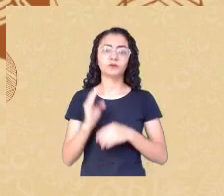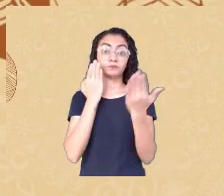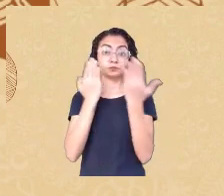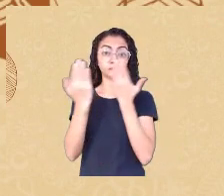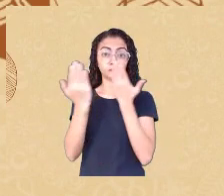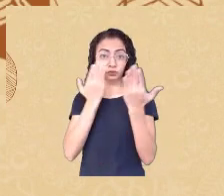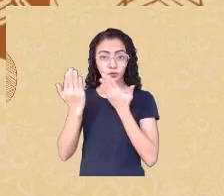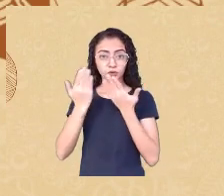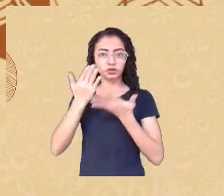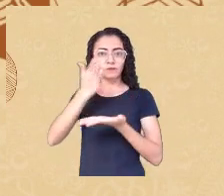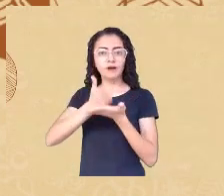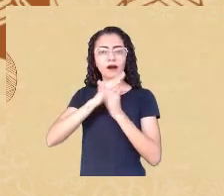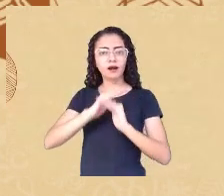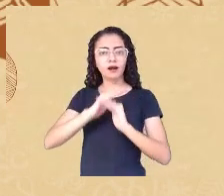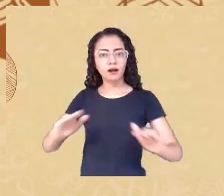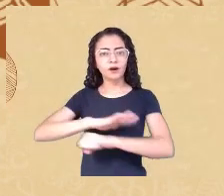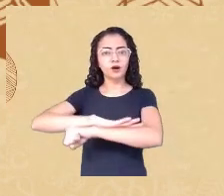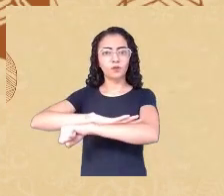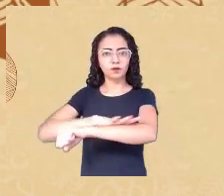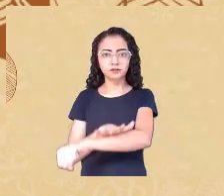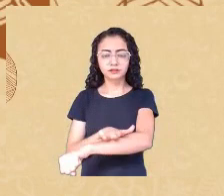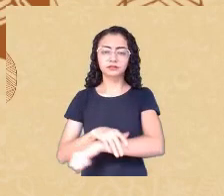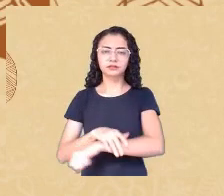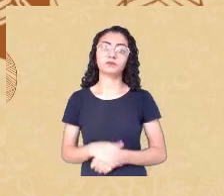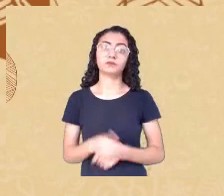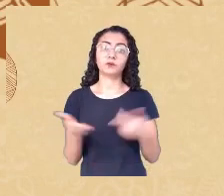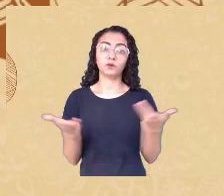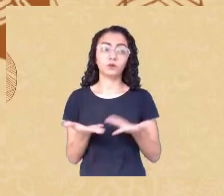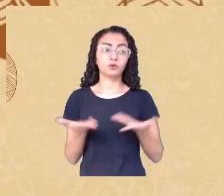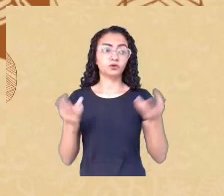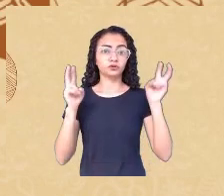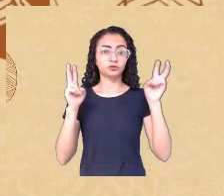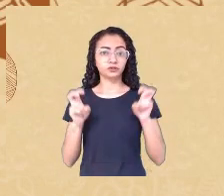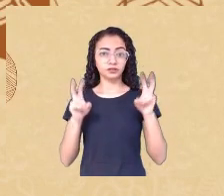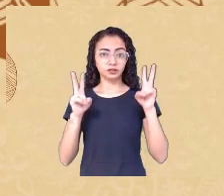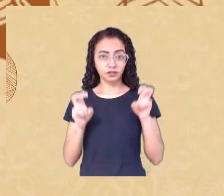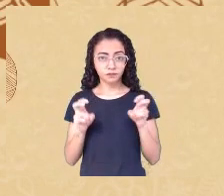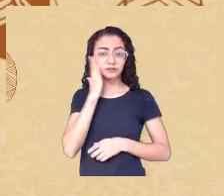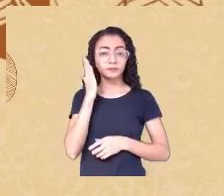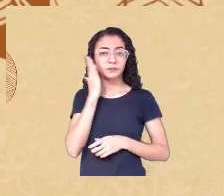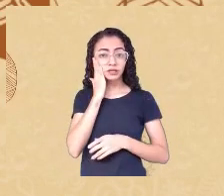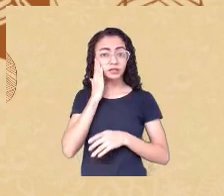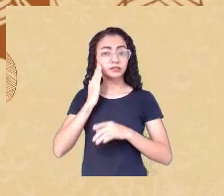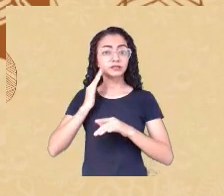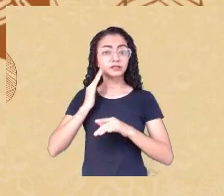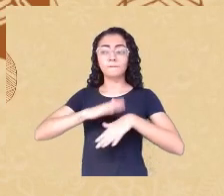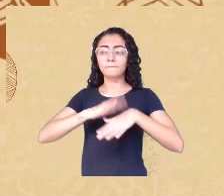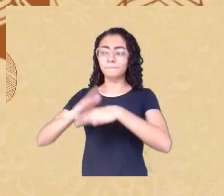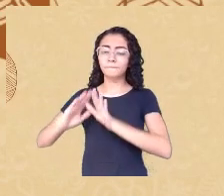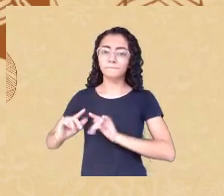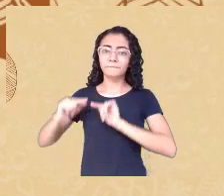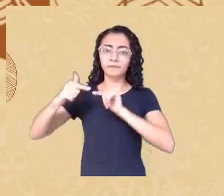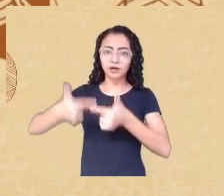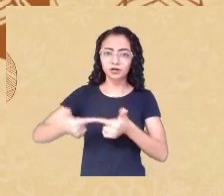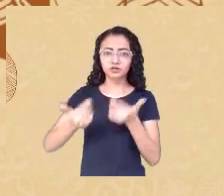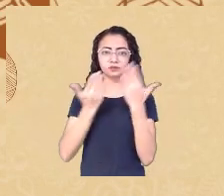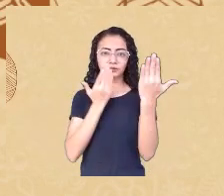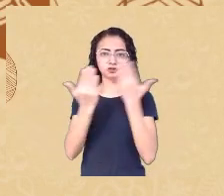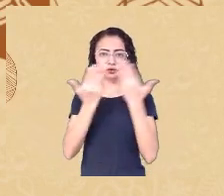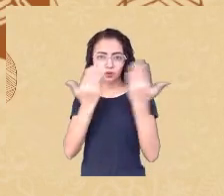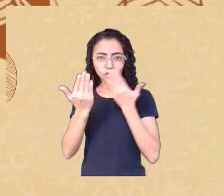hoje é Saberes e Práticas Psicológicas Antirracistas e Decoloniais para o Campo da Avaliação